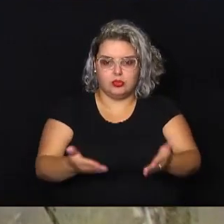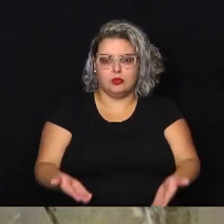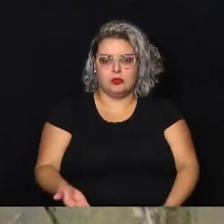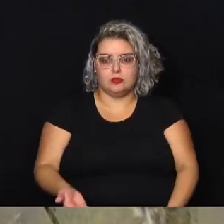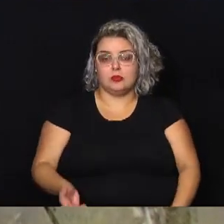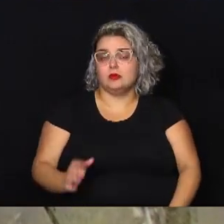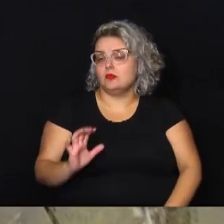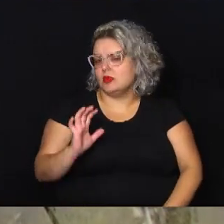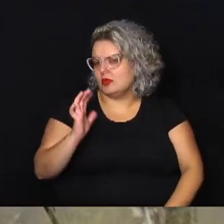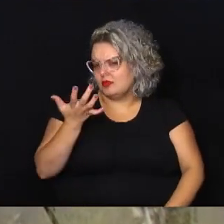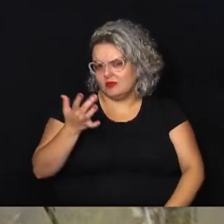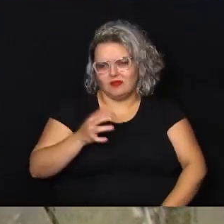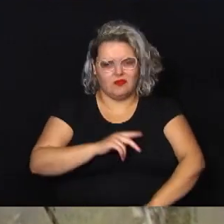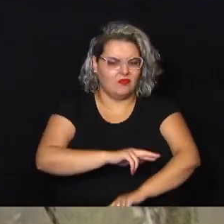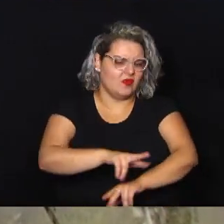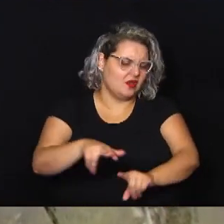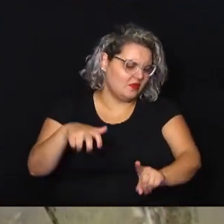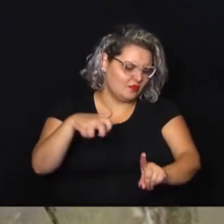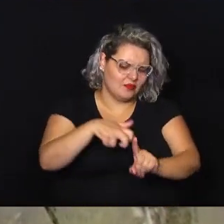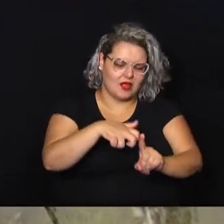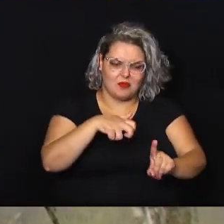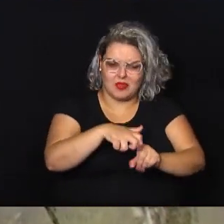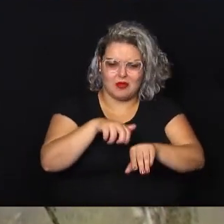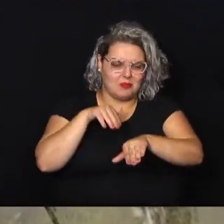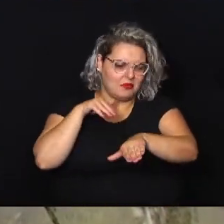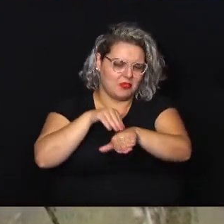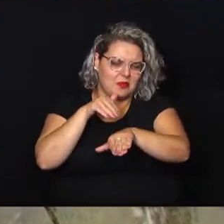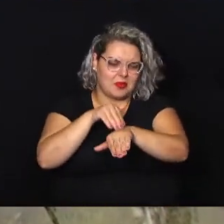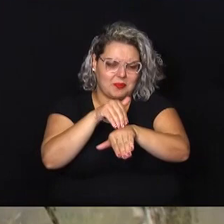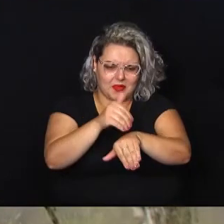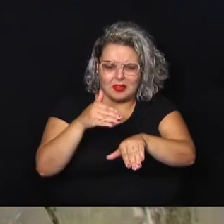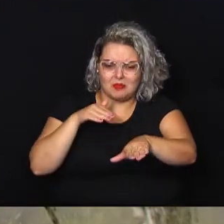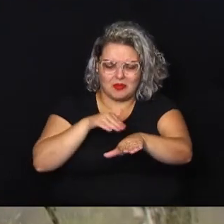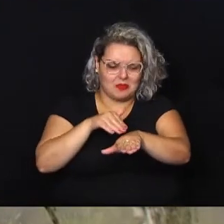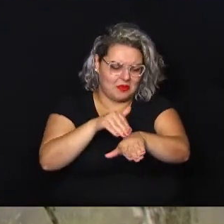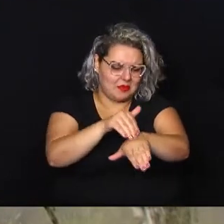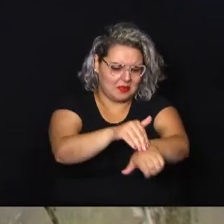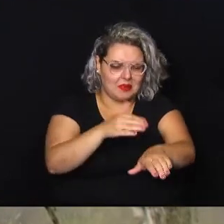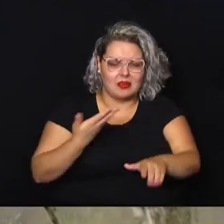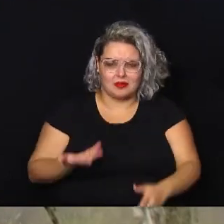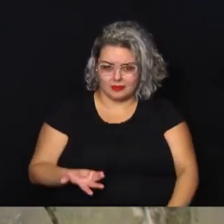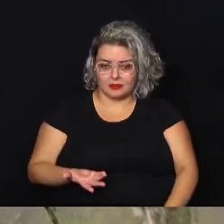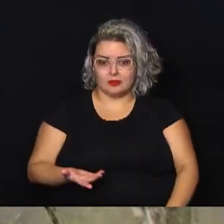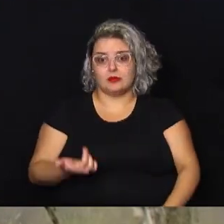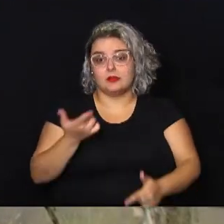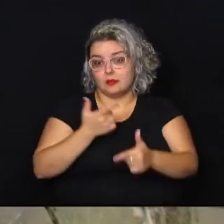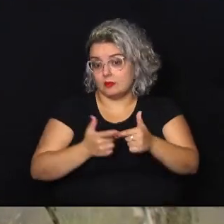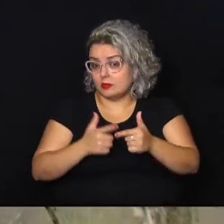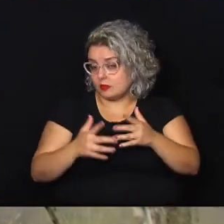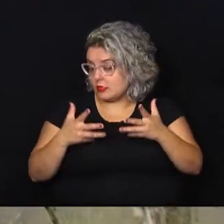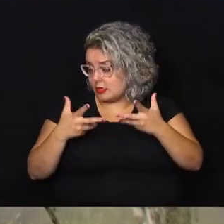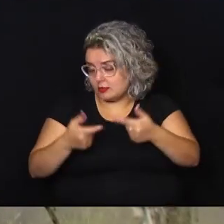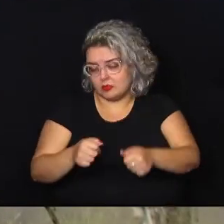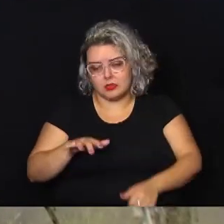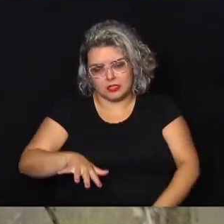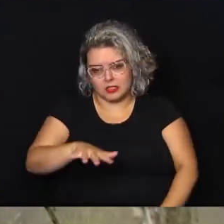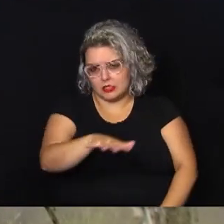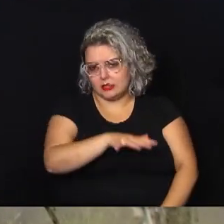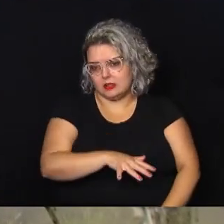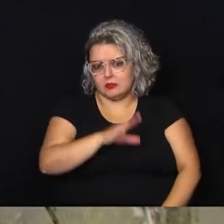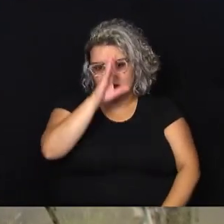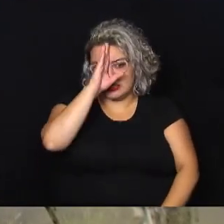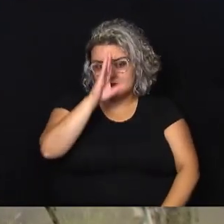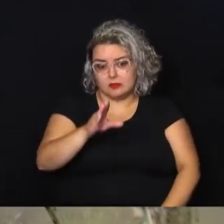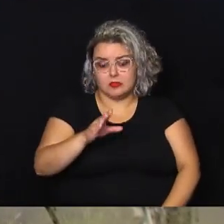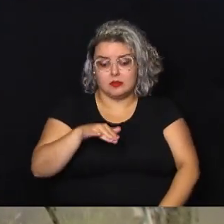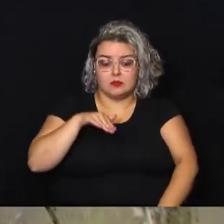ocorrendo acidentes recorrentemente. E é um problema para toda a região, principalmente, para o transporte